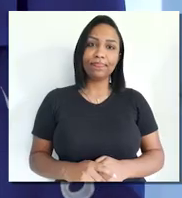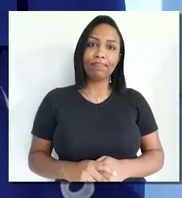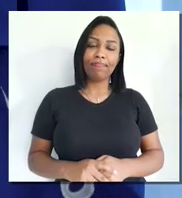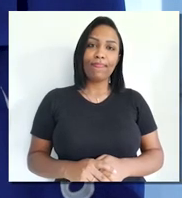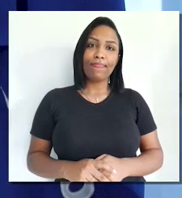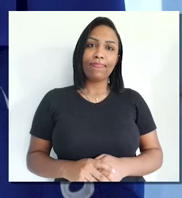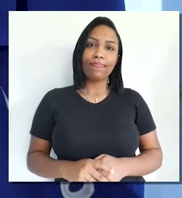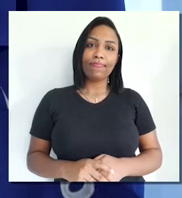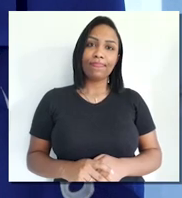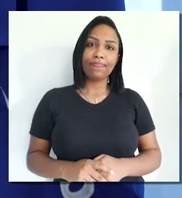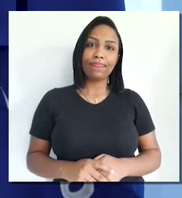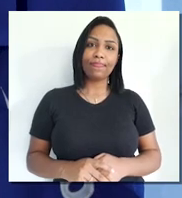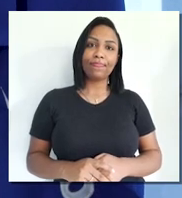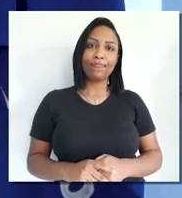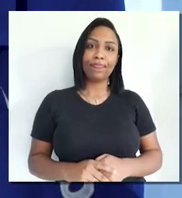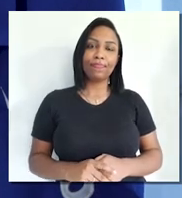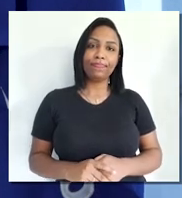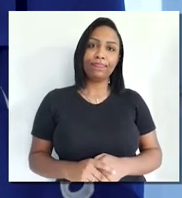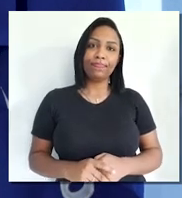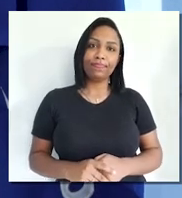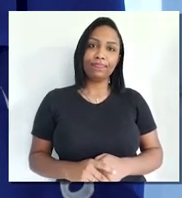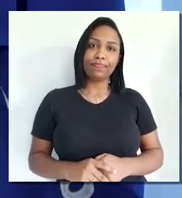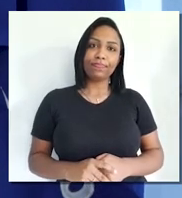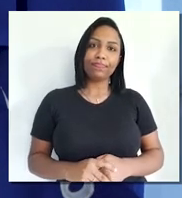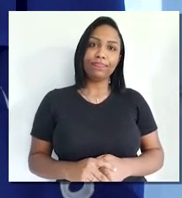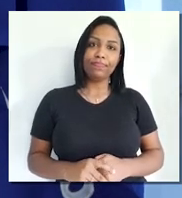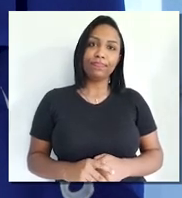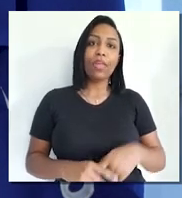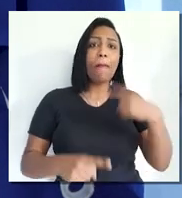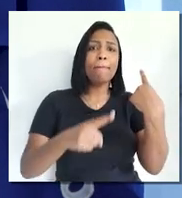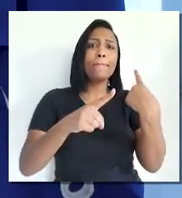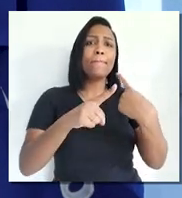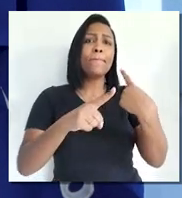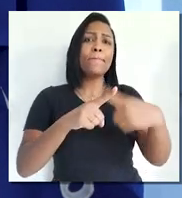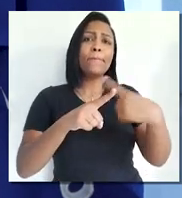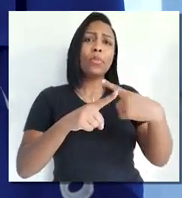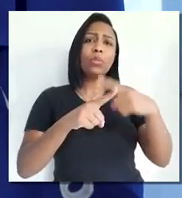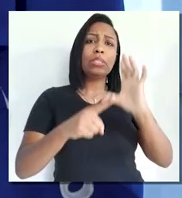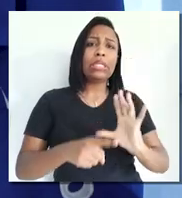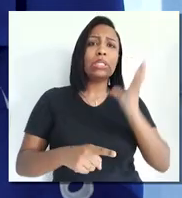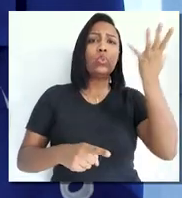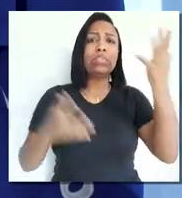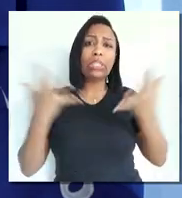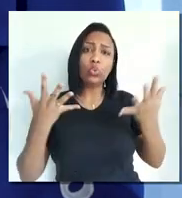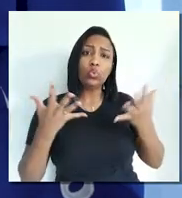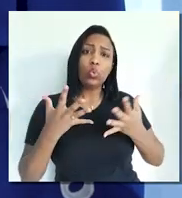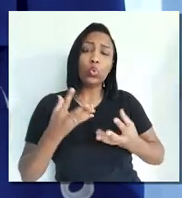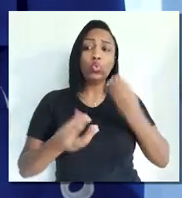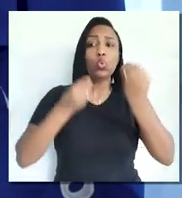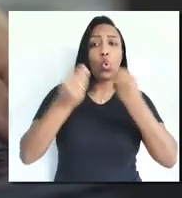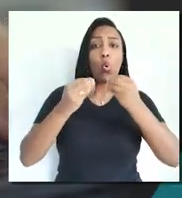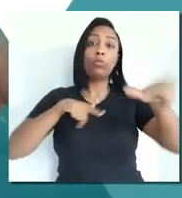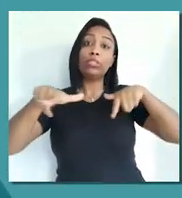Porque é uma tendência, é um fato que nós estamos vendo hoje, uma tendência, é cada vez um trabalho mais por meio de